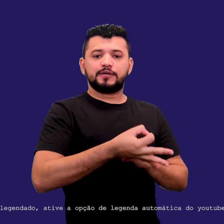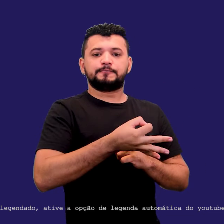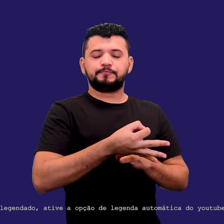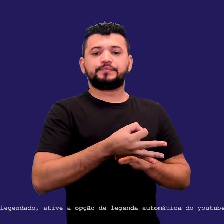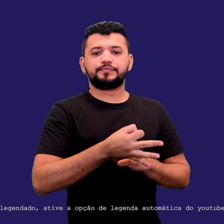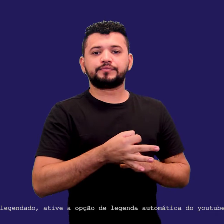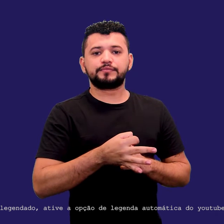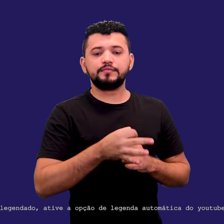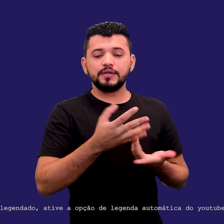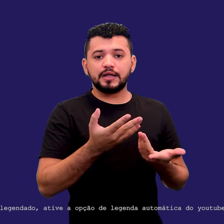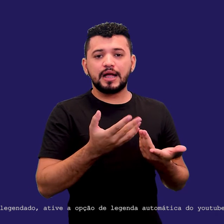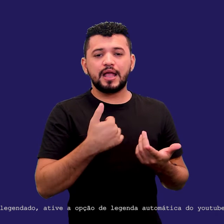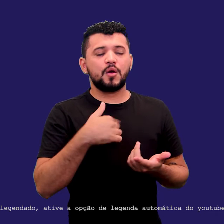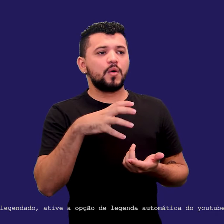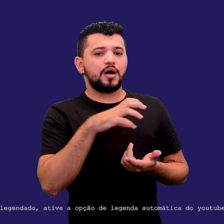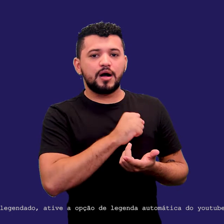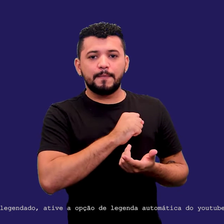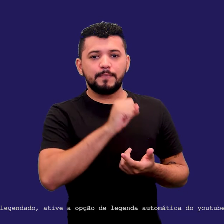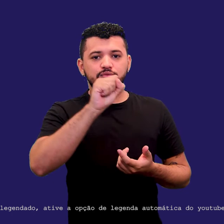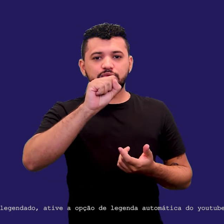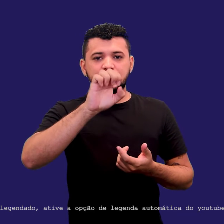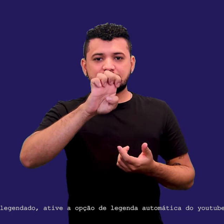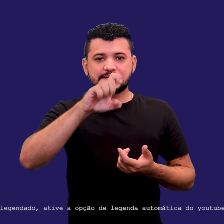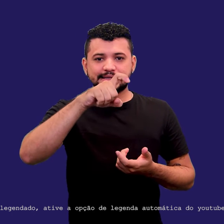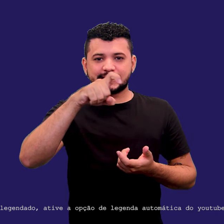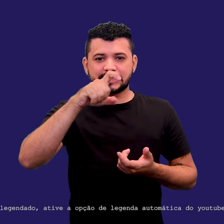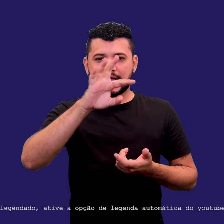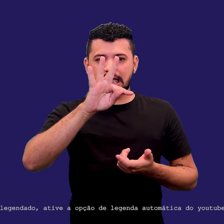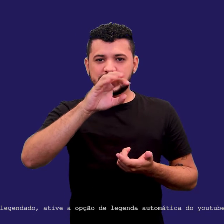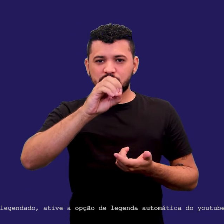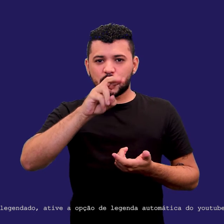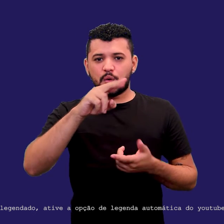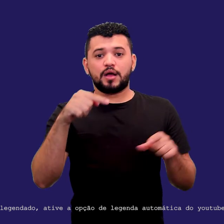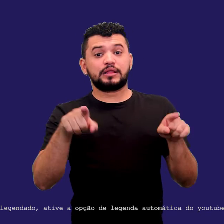isso. Eu adoro o cestou, mas eu também adoro a segunda.